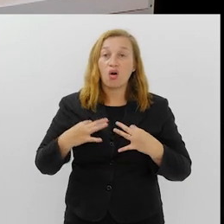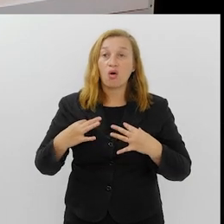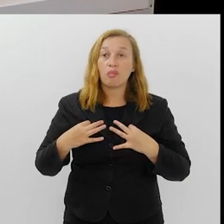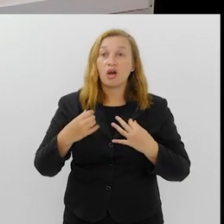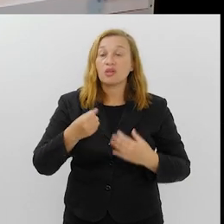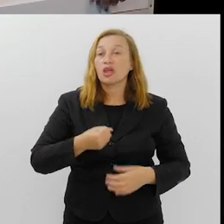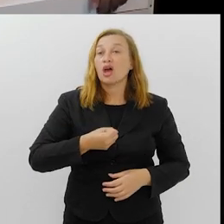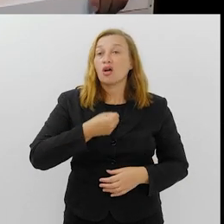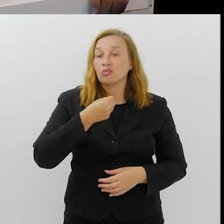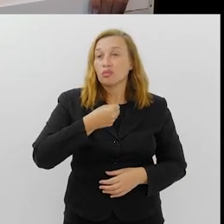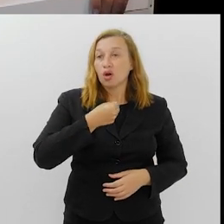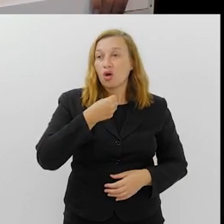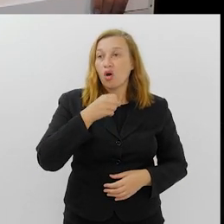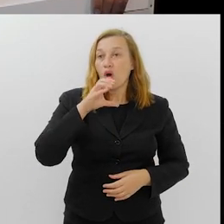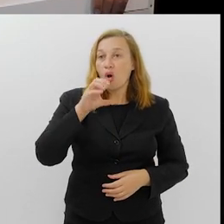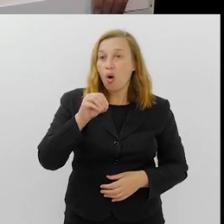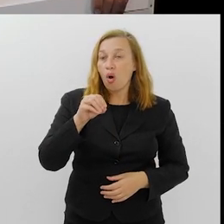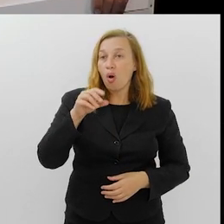da Ópera de Paris,